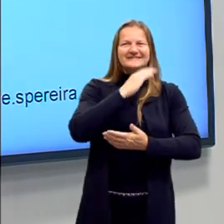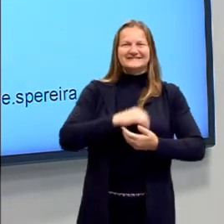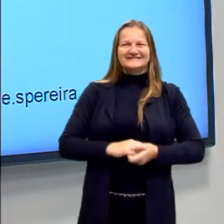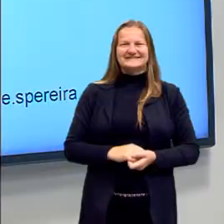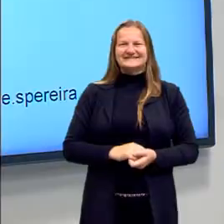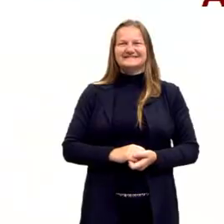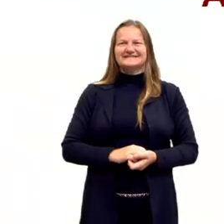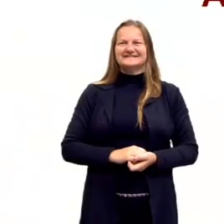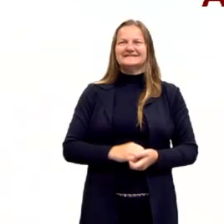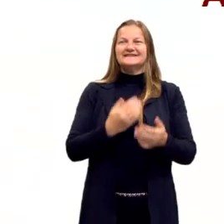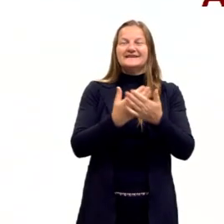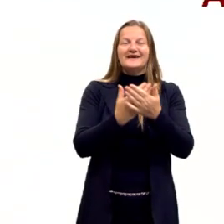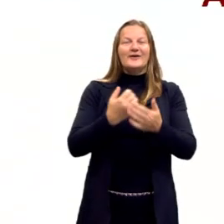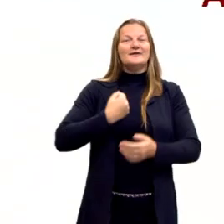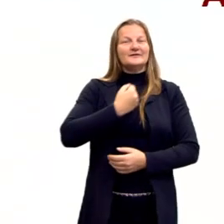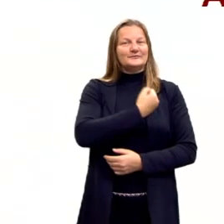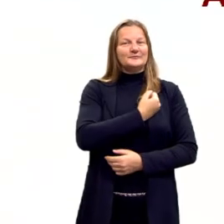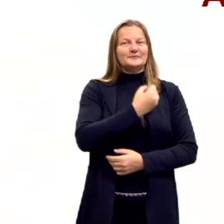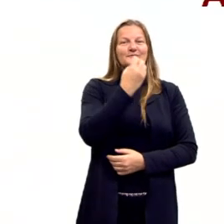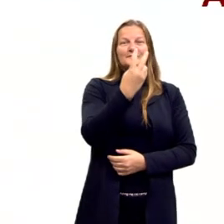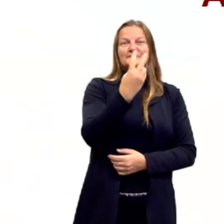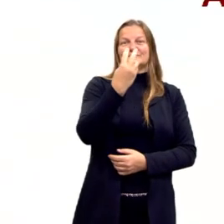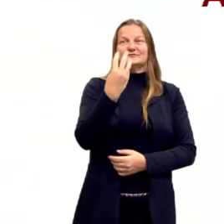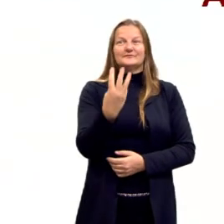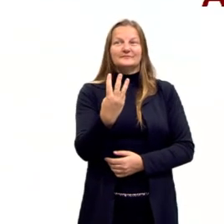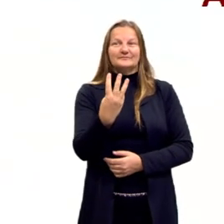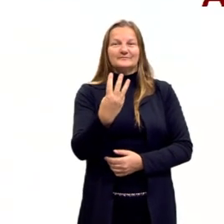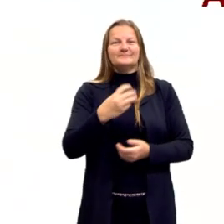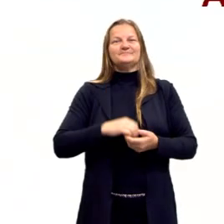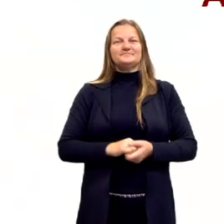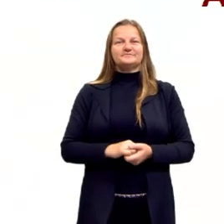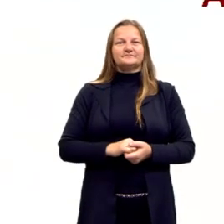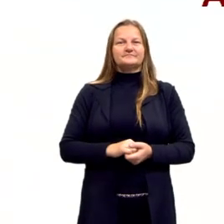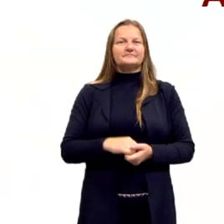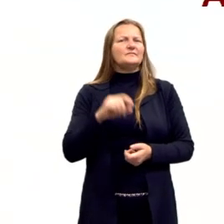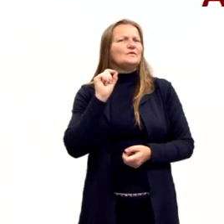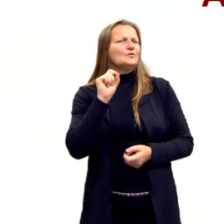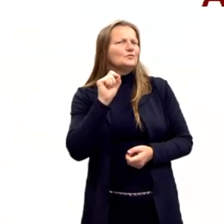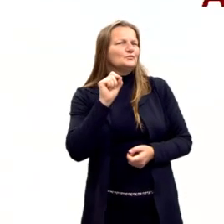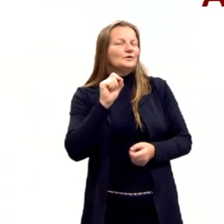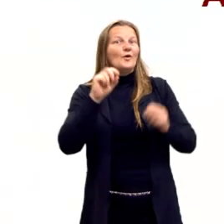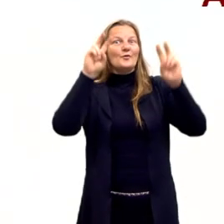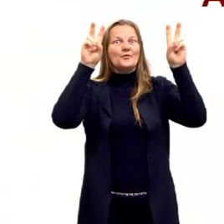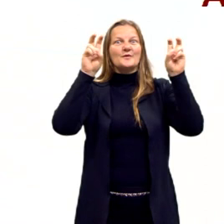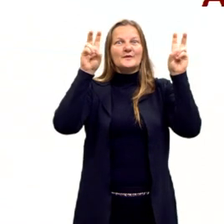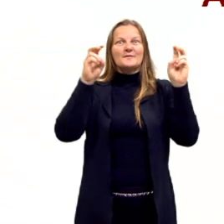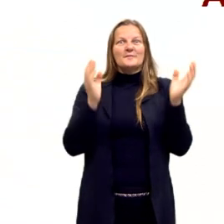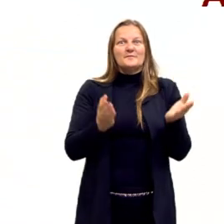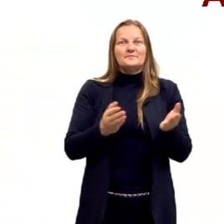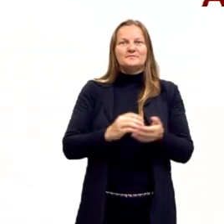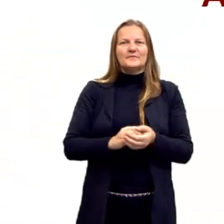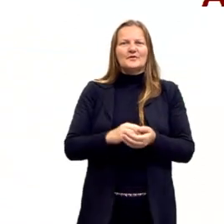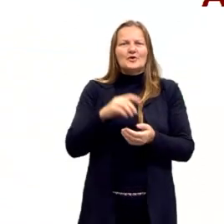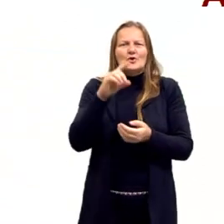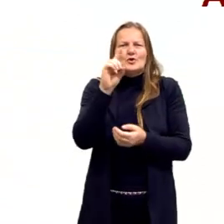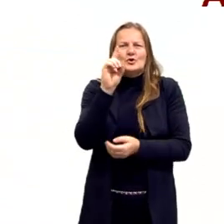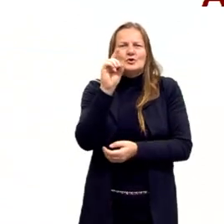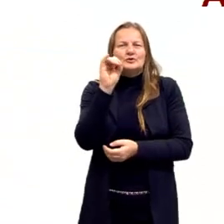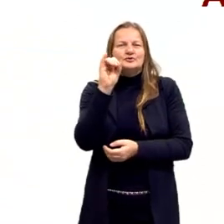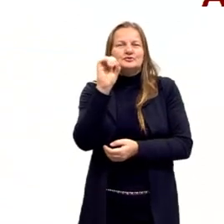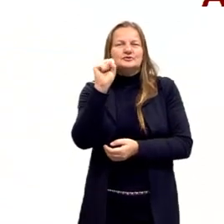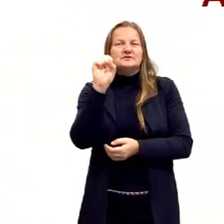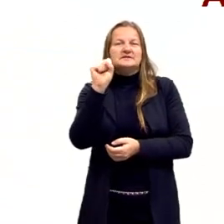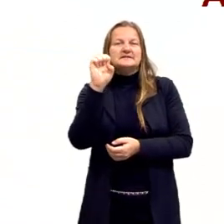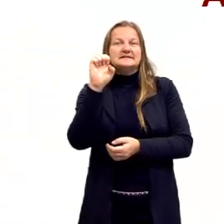Bora lá para a aula de número 23. Hoje nós vamos dissecar a